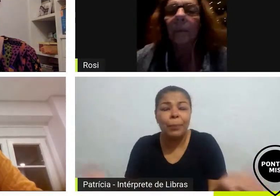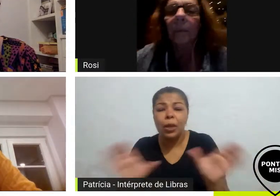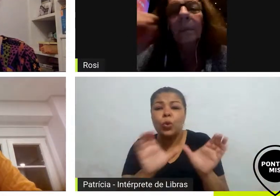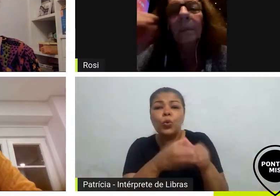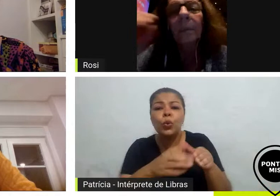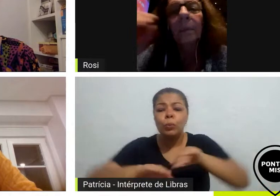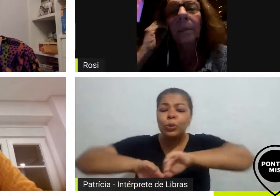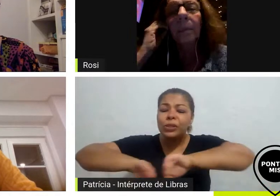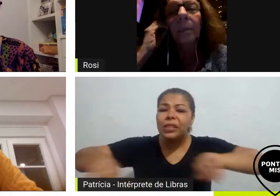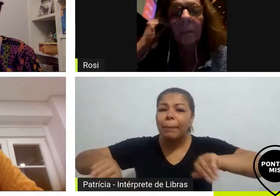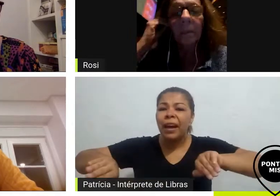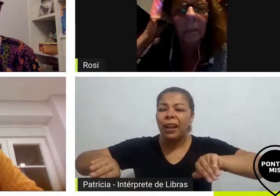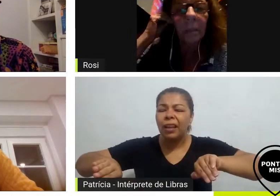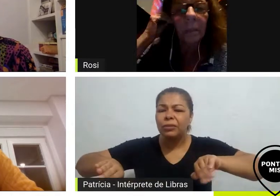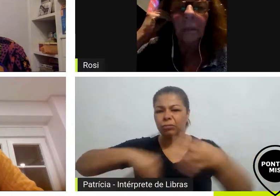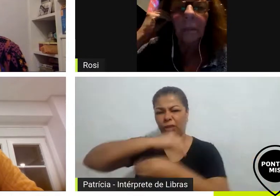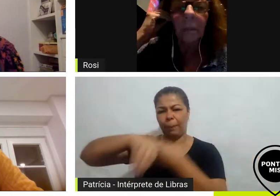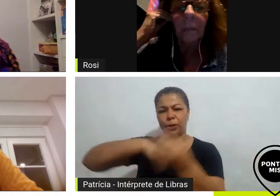opinião é isso